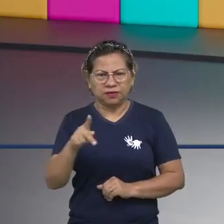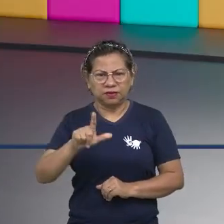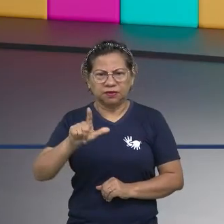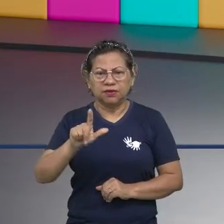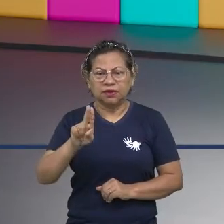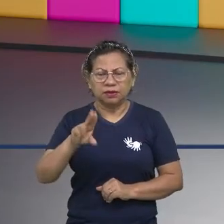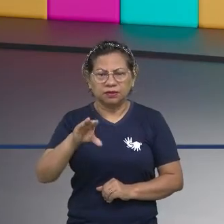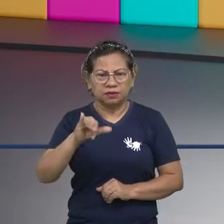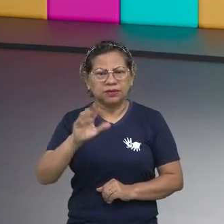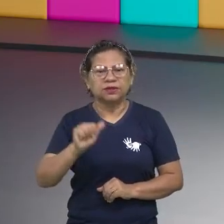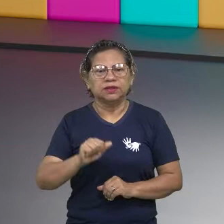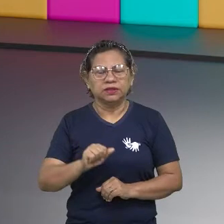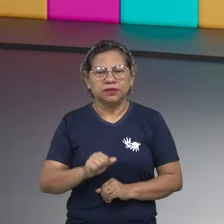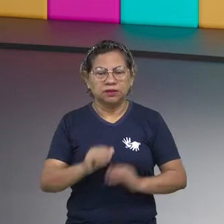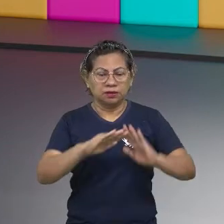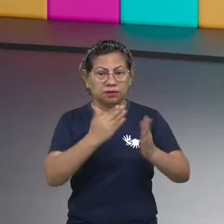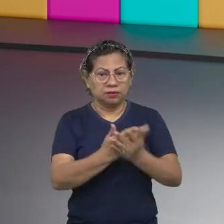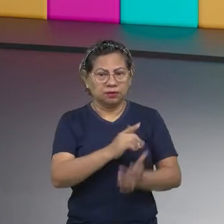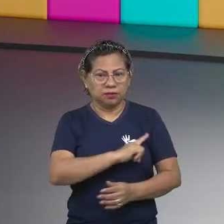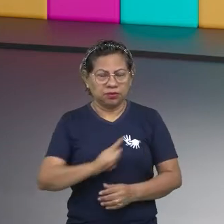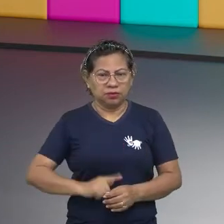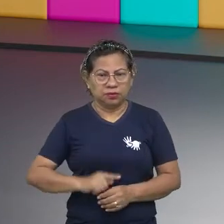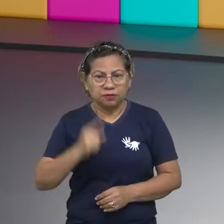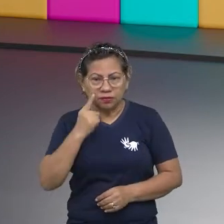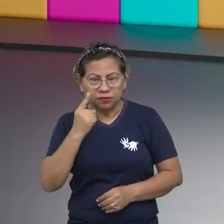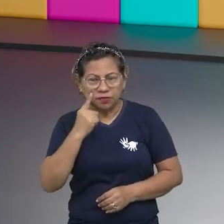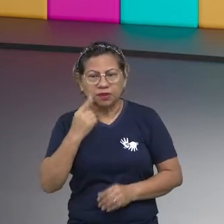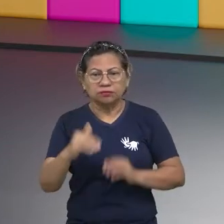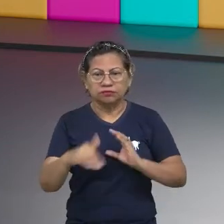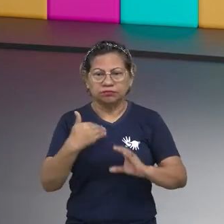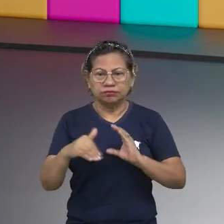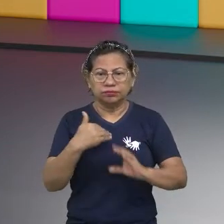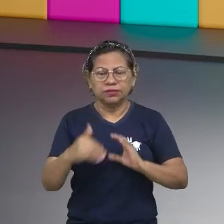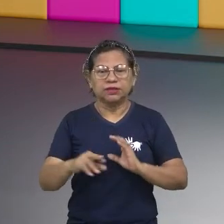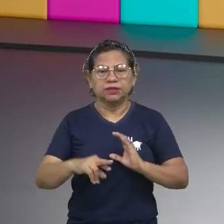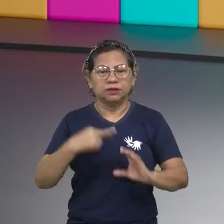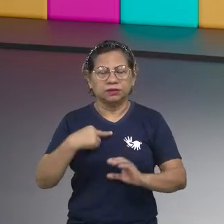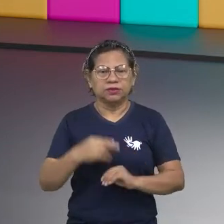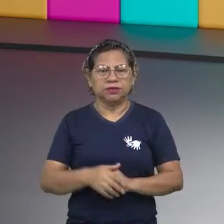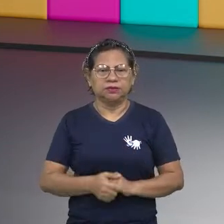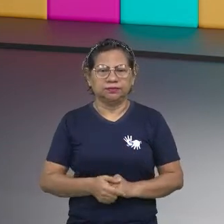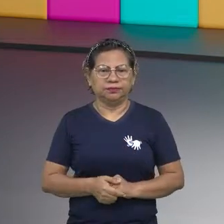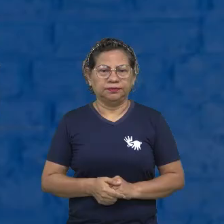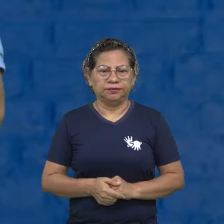alunos da escola pública. Vamos ver se tem algumas respostas aí? Sim ou não?